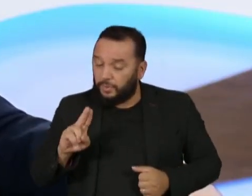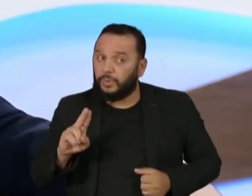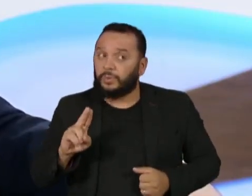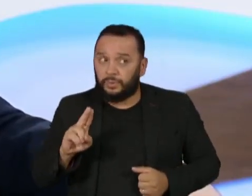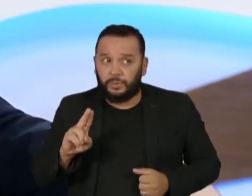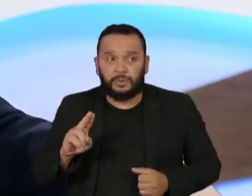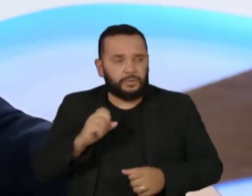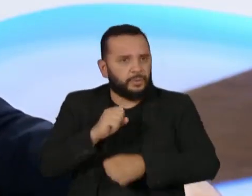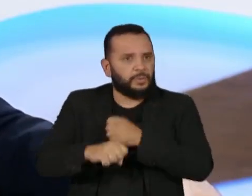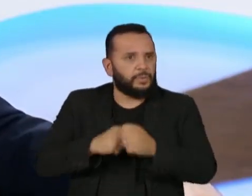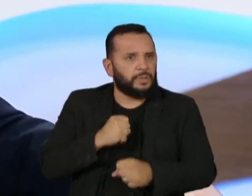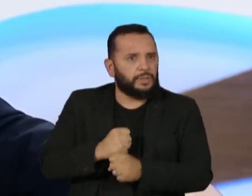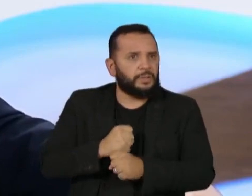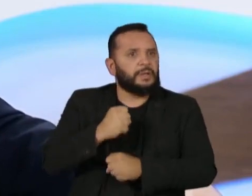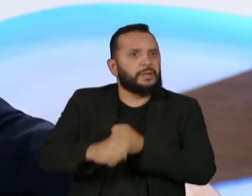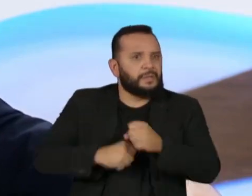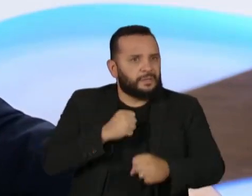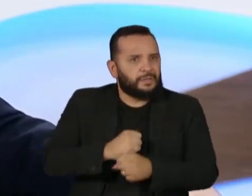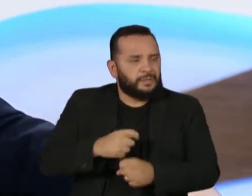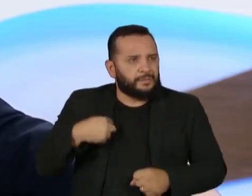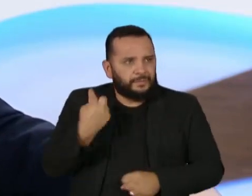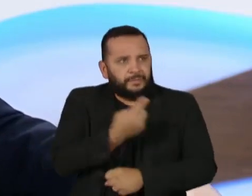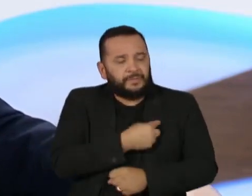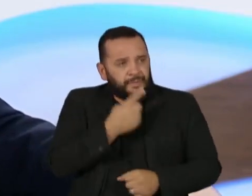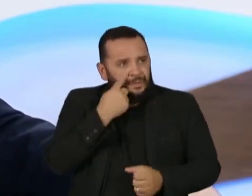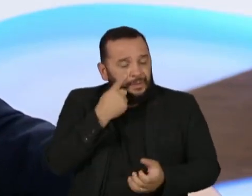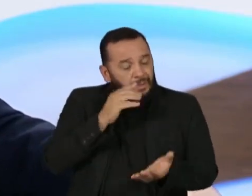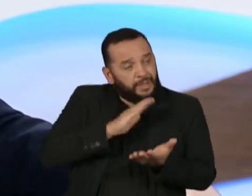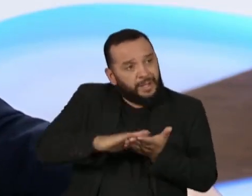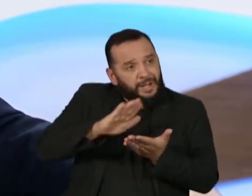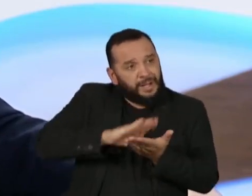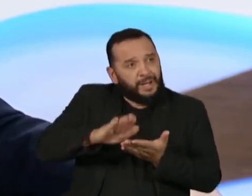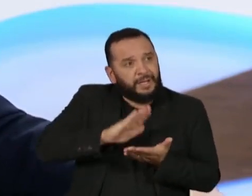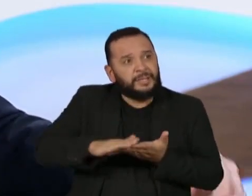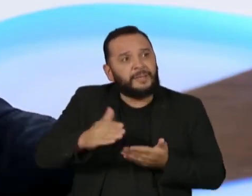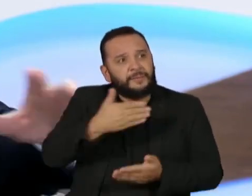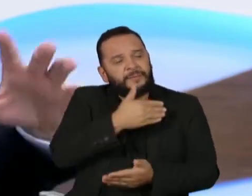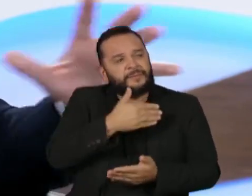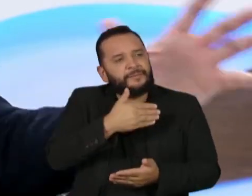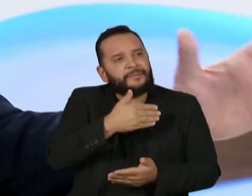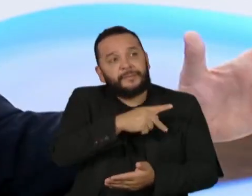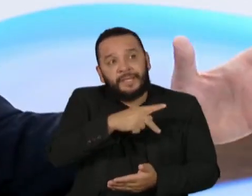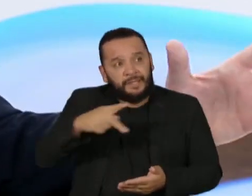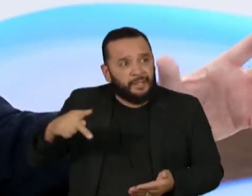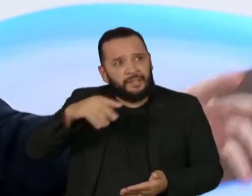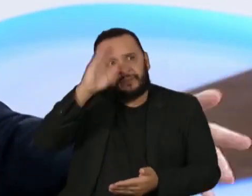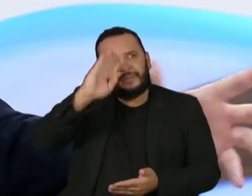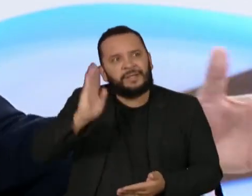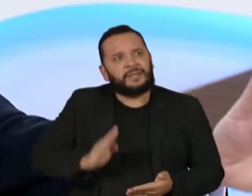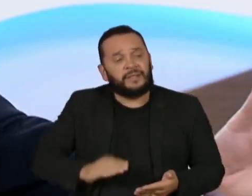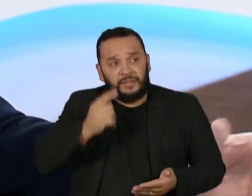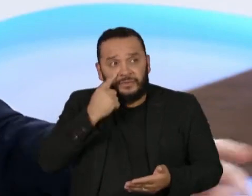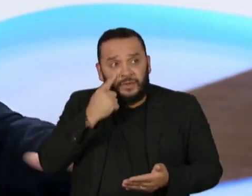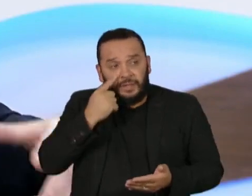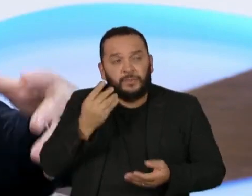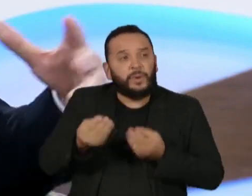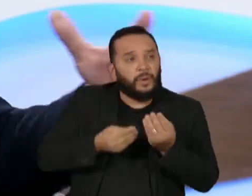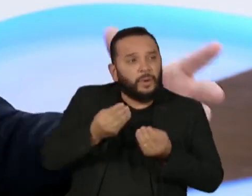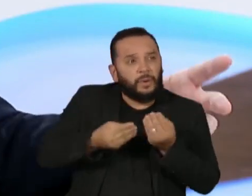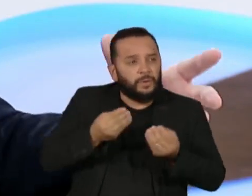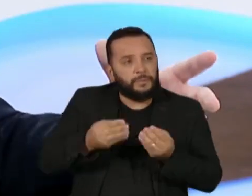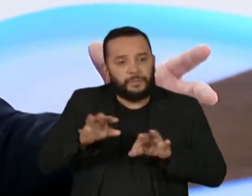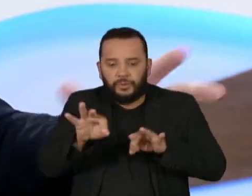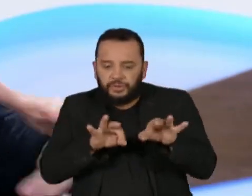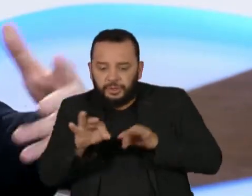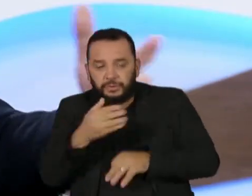os anos, quando nós examinamos as contas do presidente da República, nós examinamos os principais programas de governo, vemos